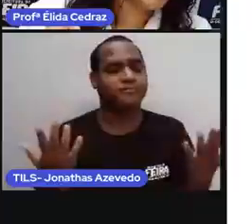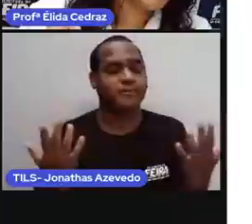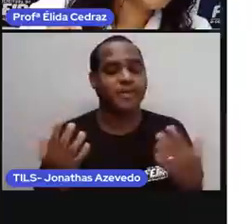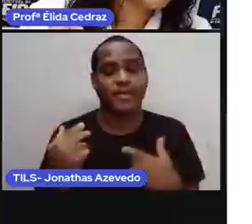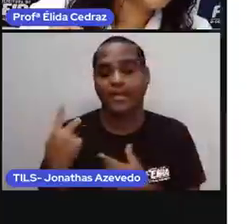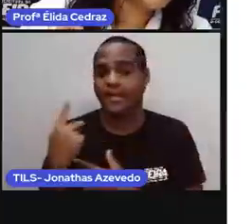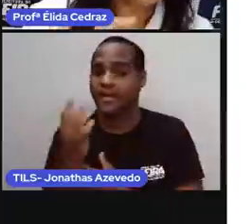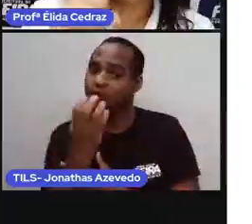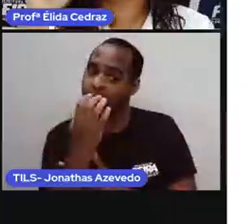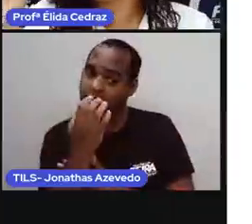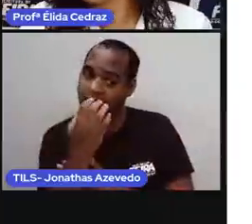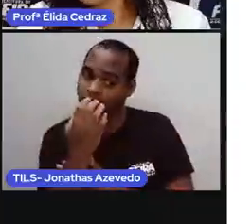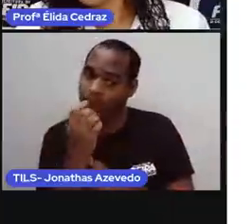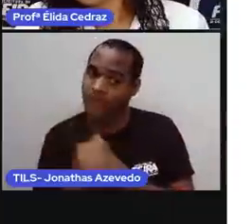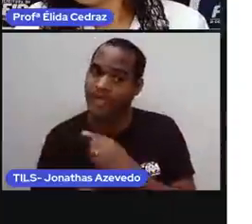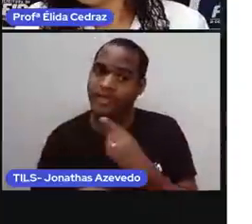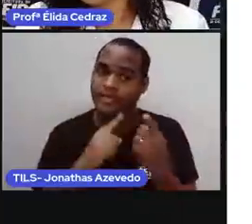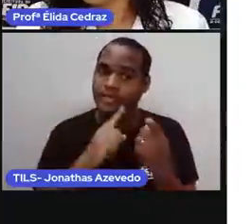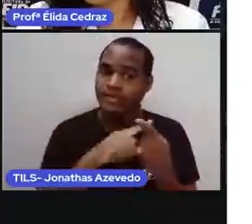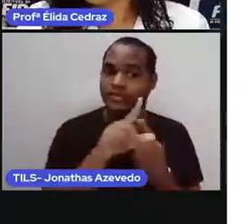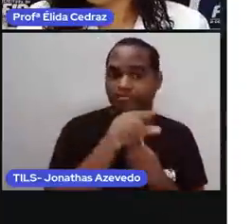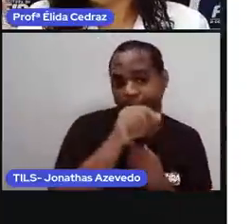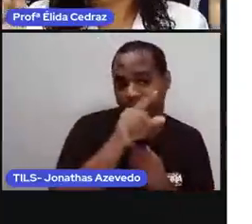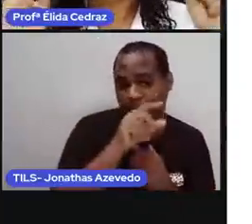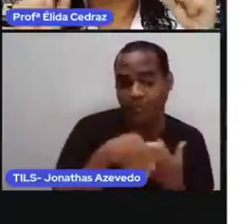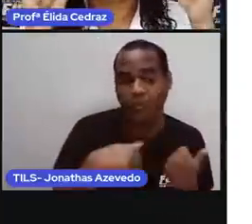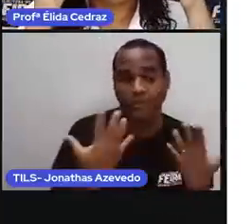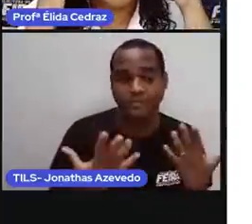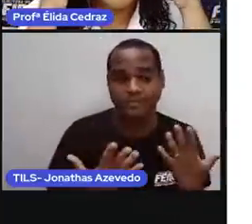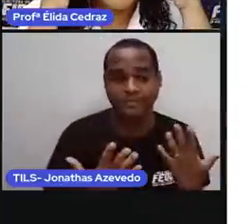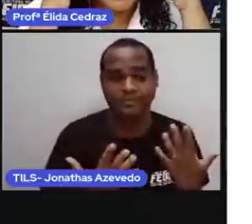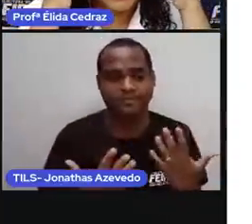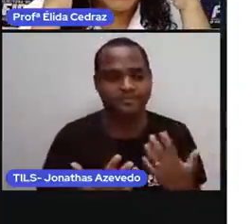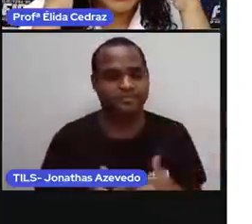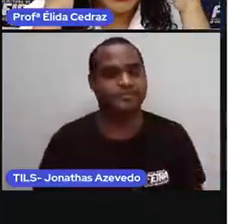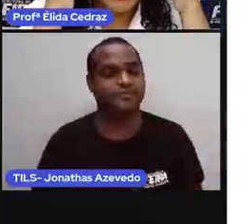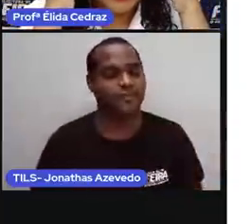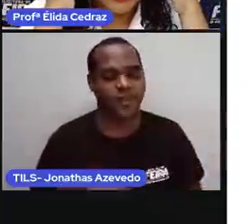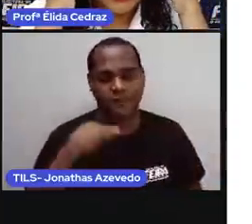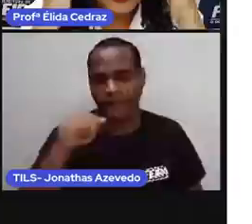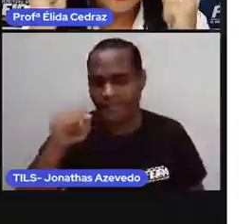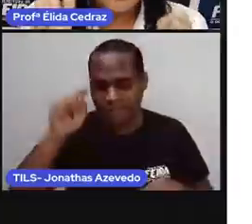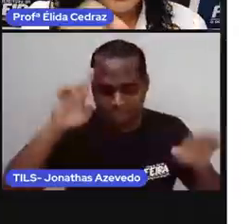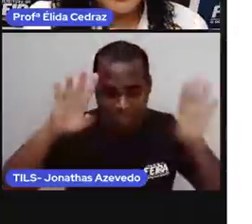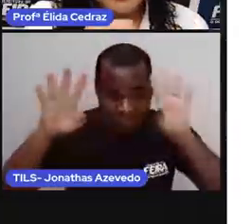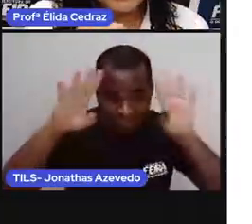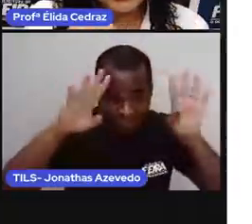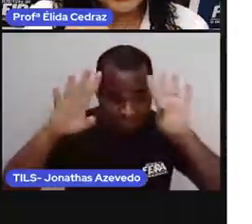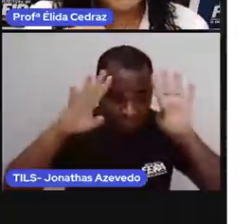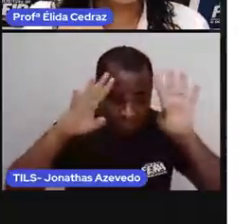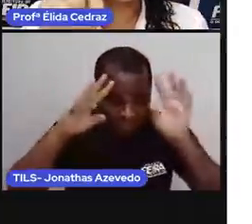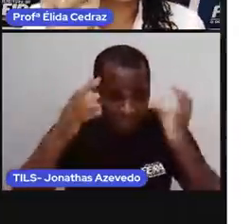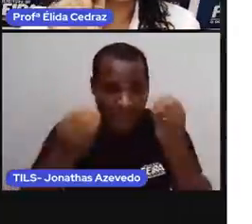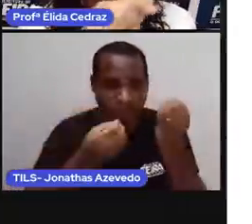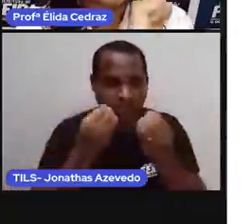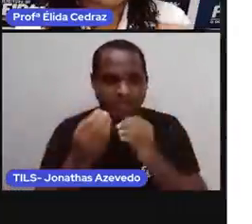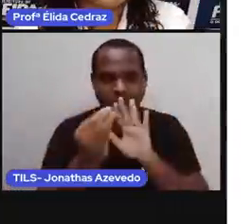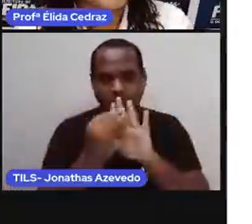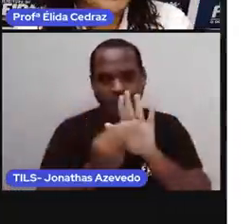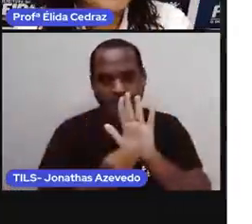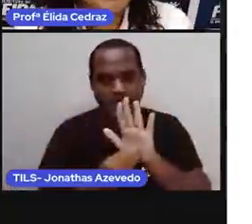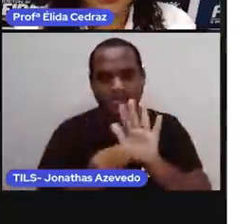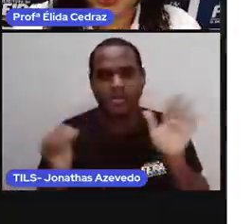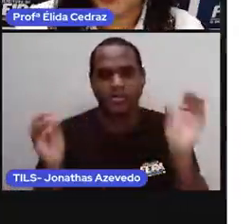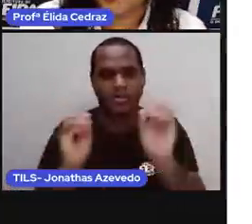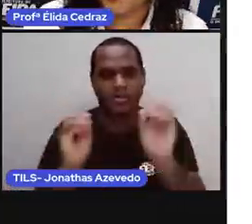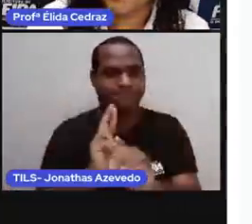cachorro labrador para a calopsita? Pensa aí numa estratégia, registra e